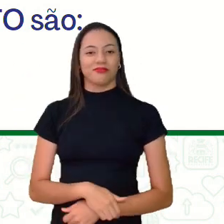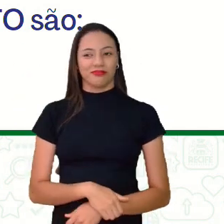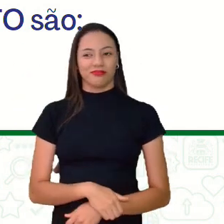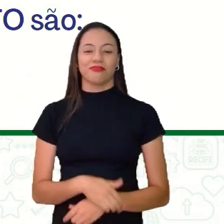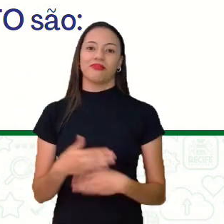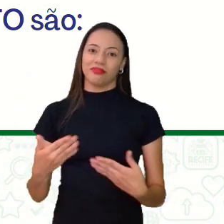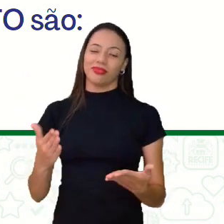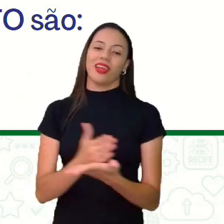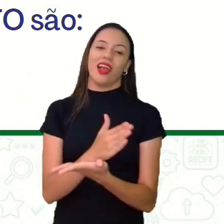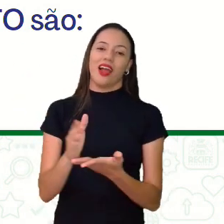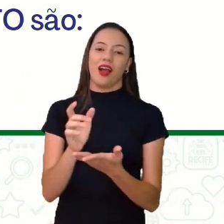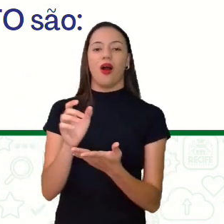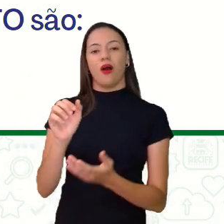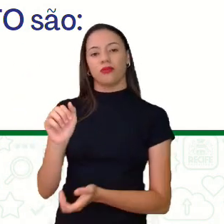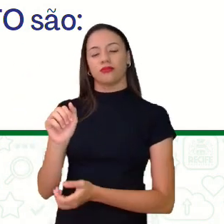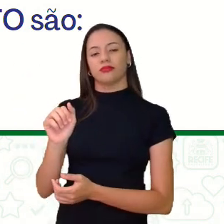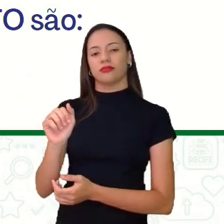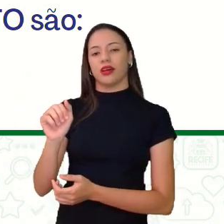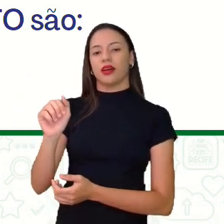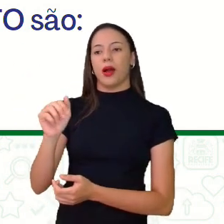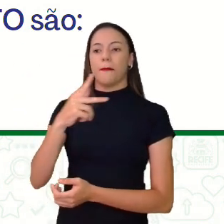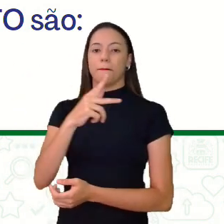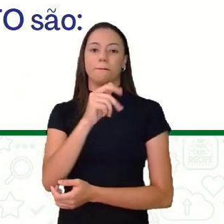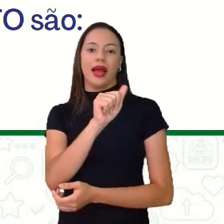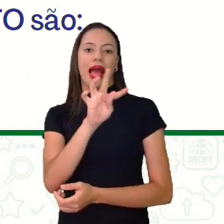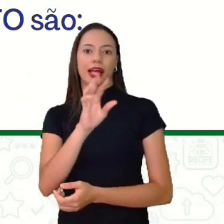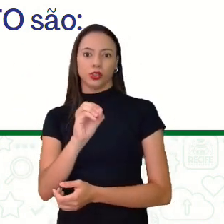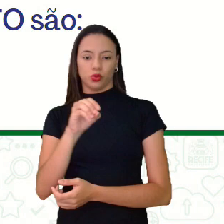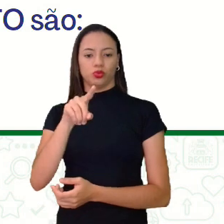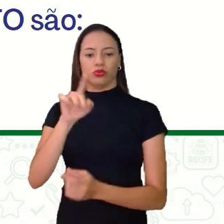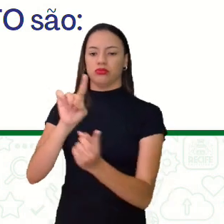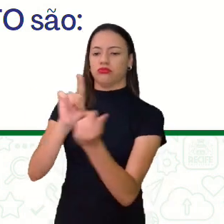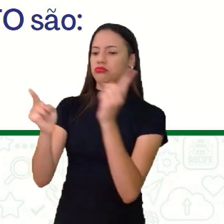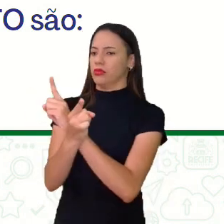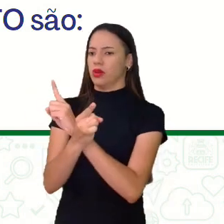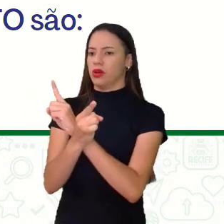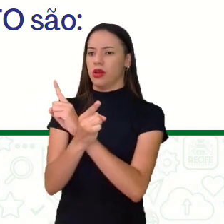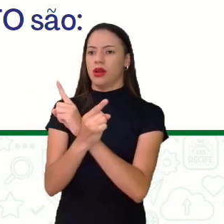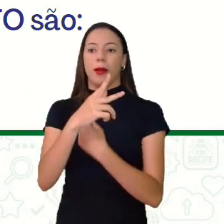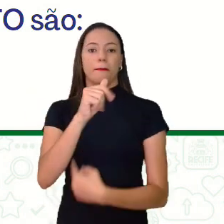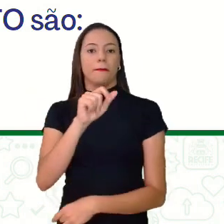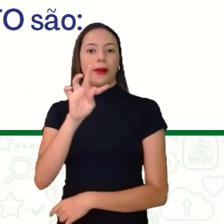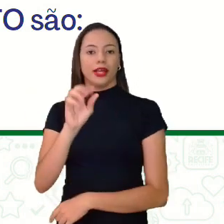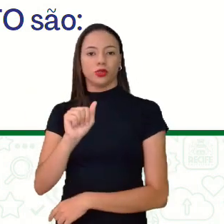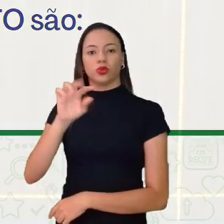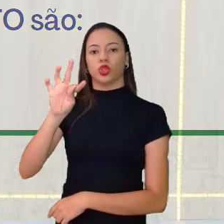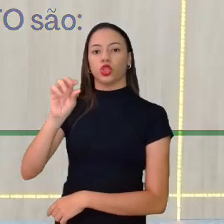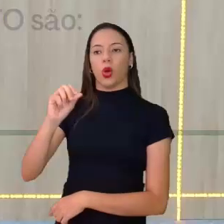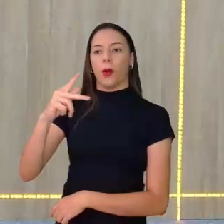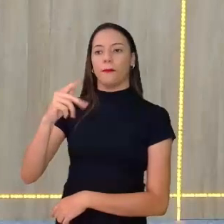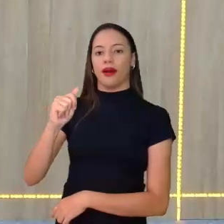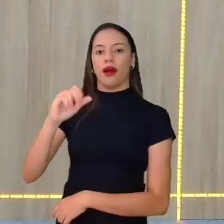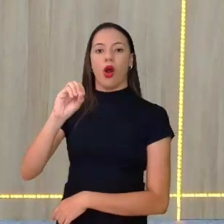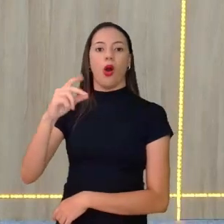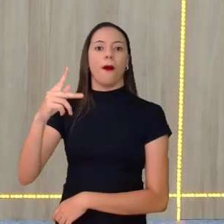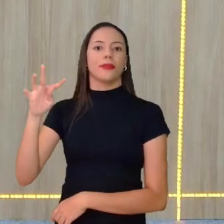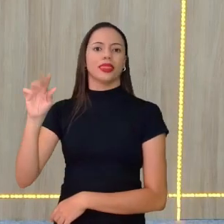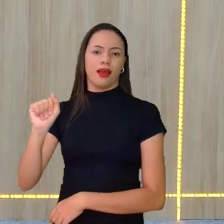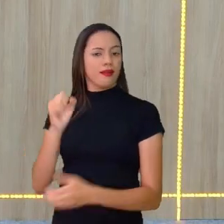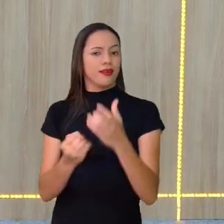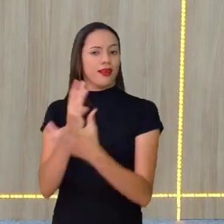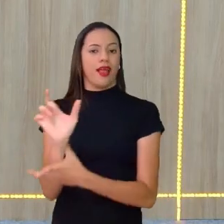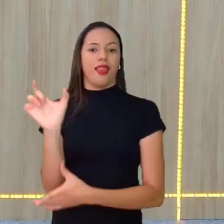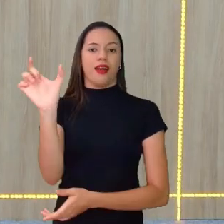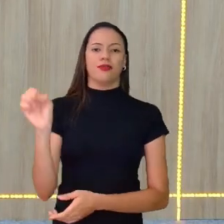Alguns anagramas da palavra Pato são Pato, Topa, Opta. Olha só, você pode inverter e gerar novas palavras. É bem